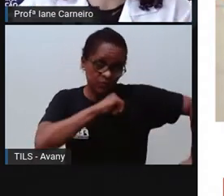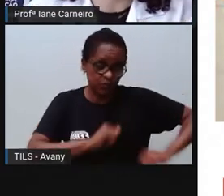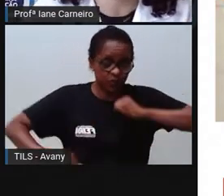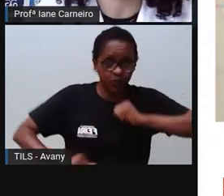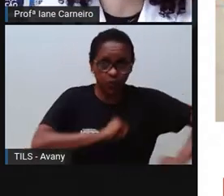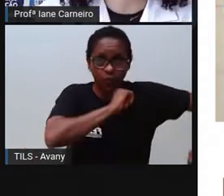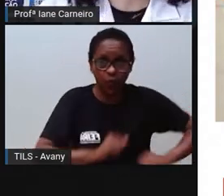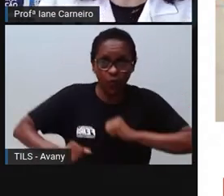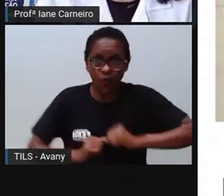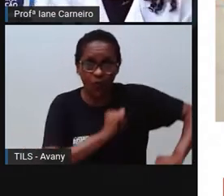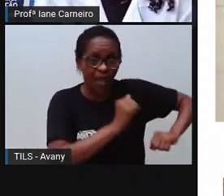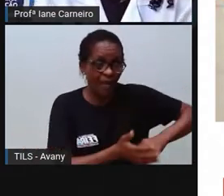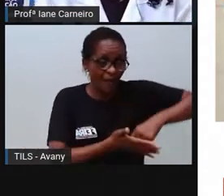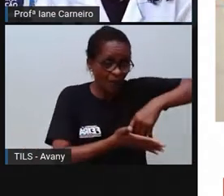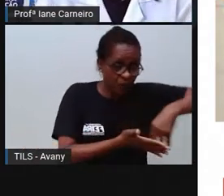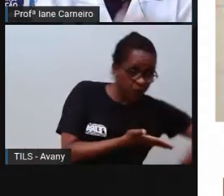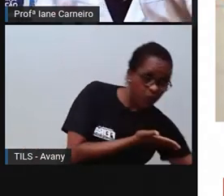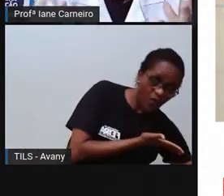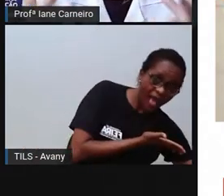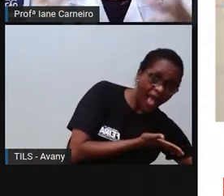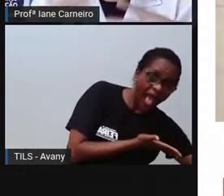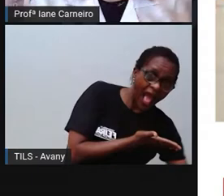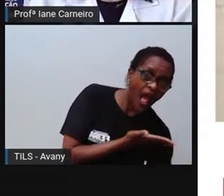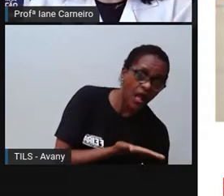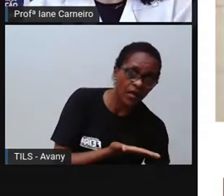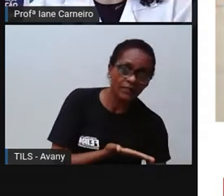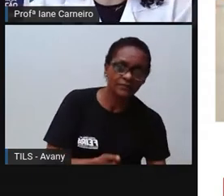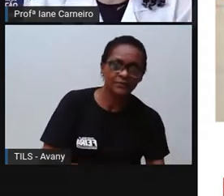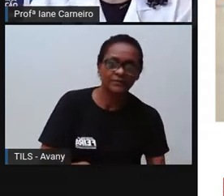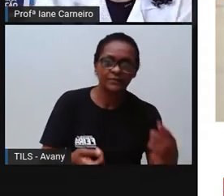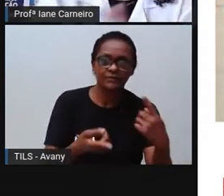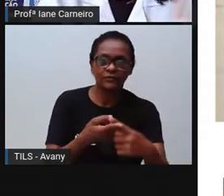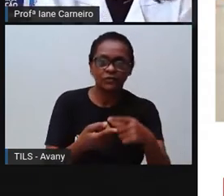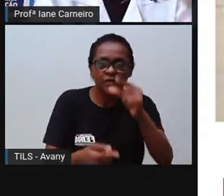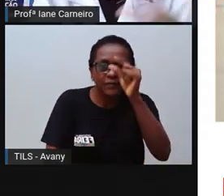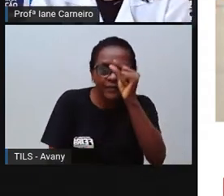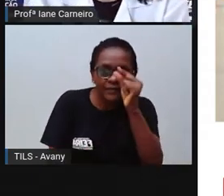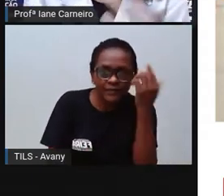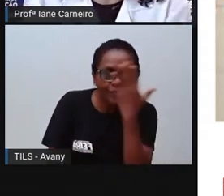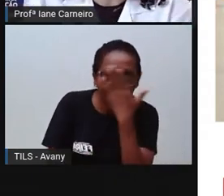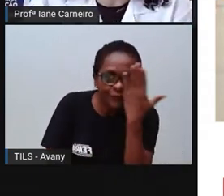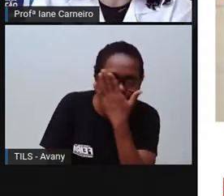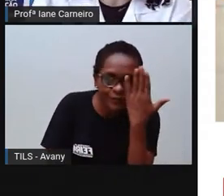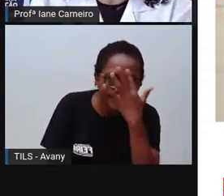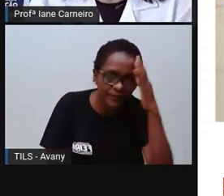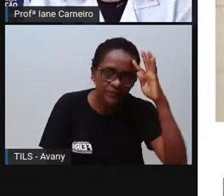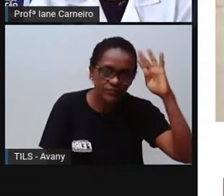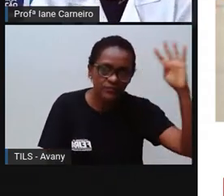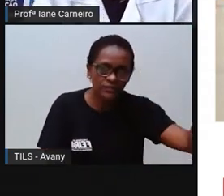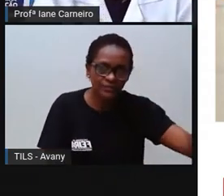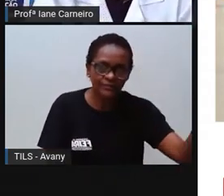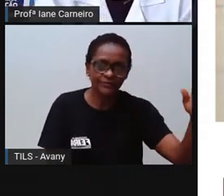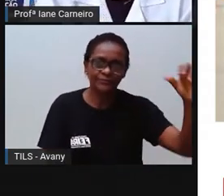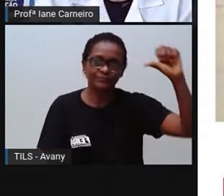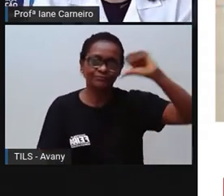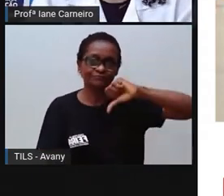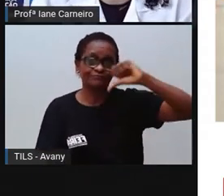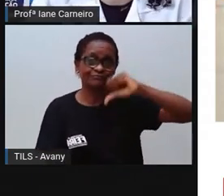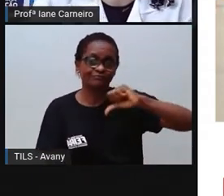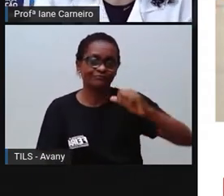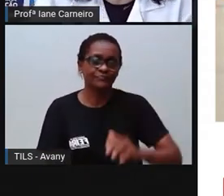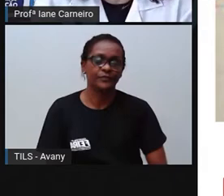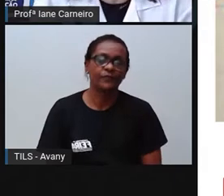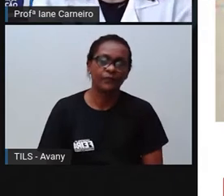E aí provocar um acidente. aí a casa, quando a casa, né, tem brinquedos espalhados pela norela, os